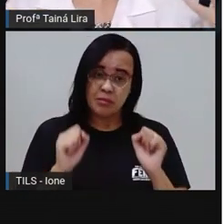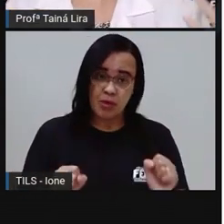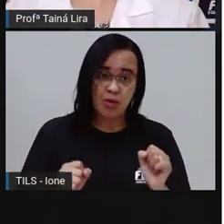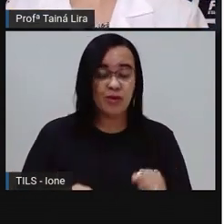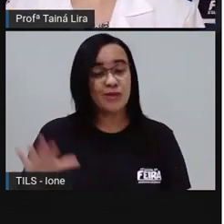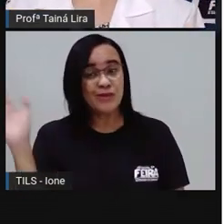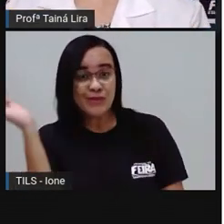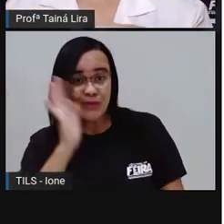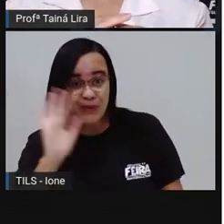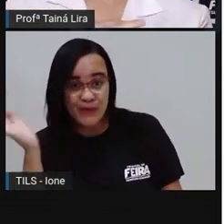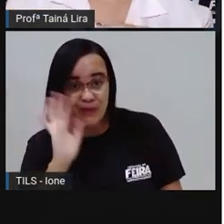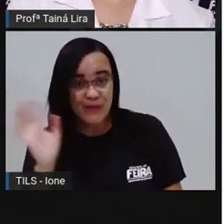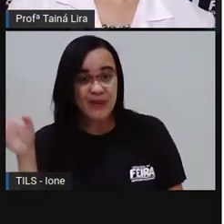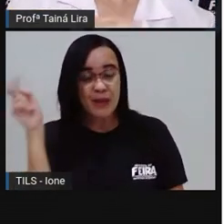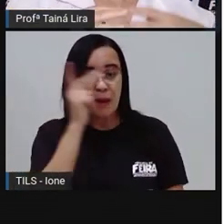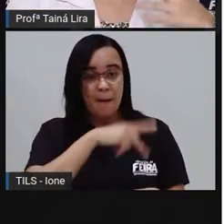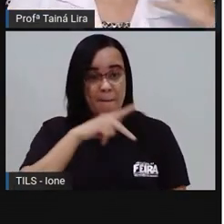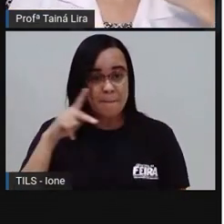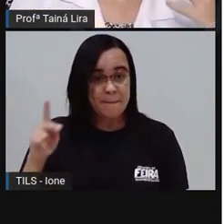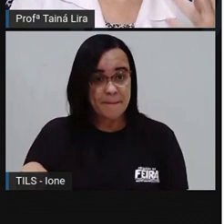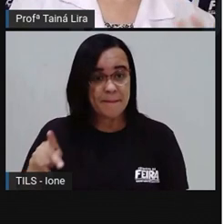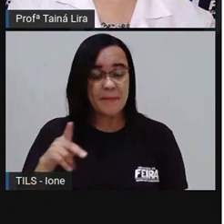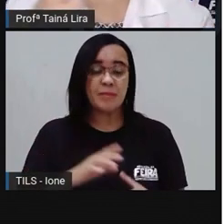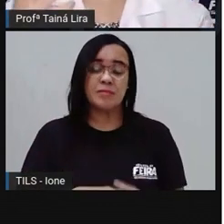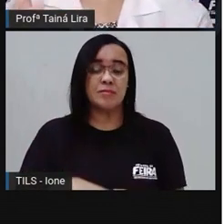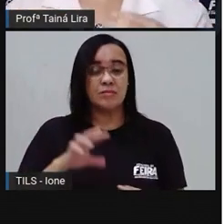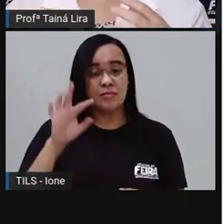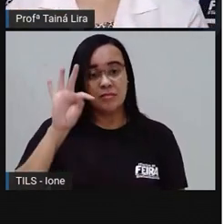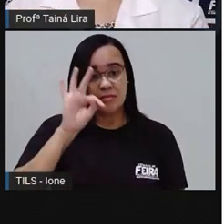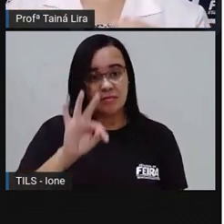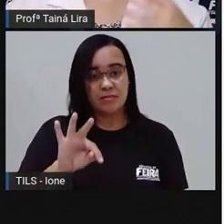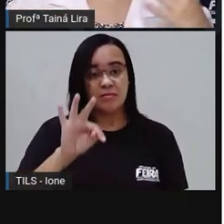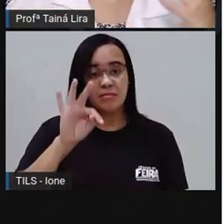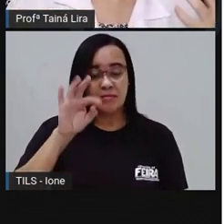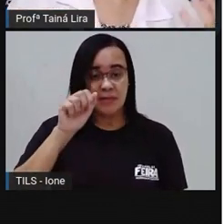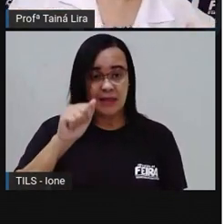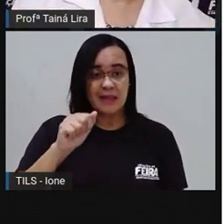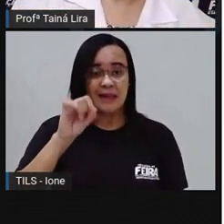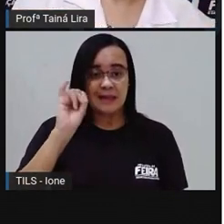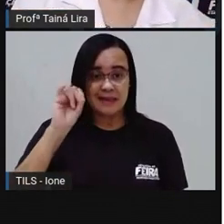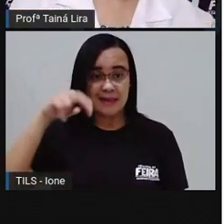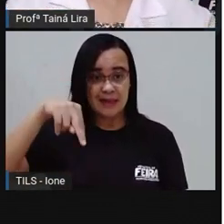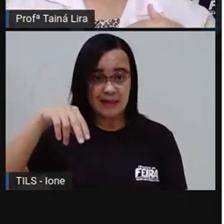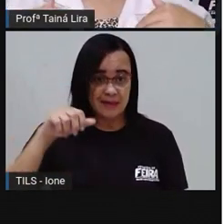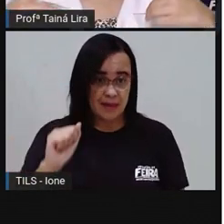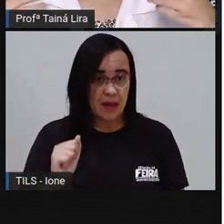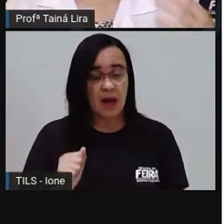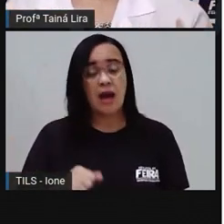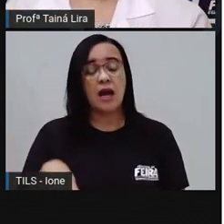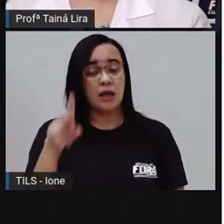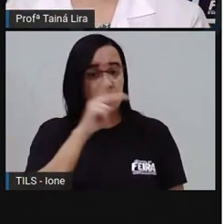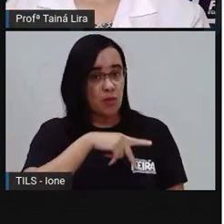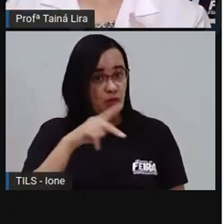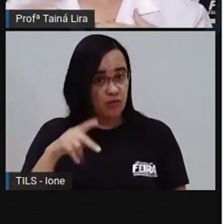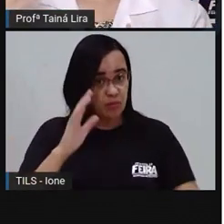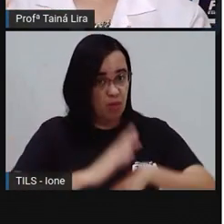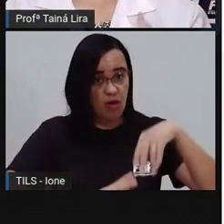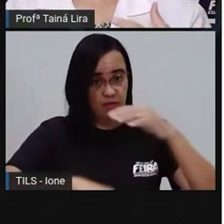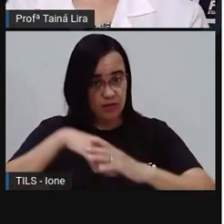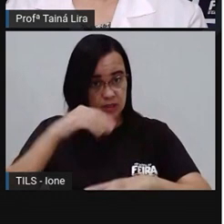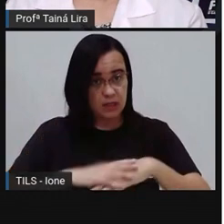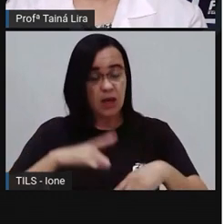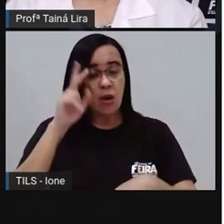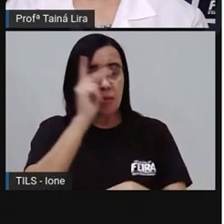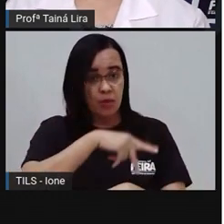professora Tá? Aqui eu sou multiplicadora do segundo ano E hoje Eu